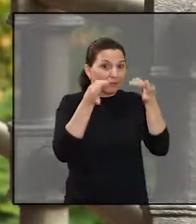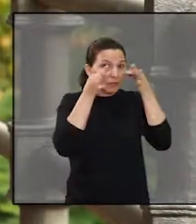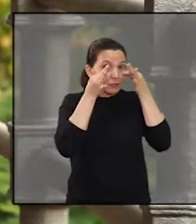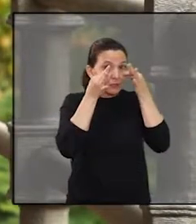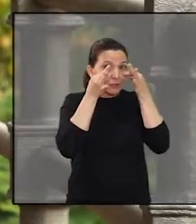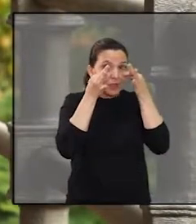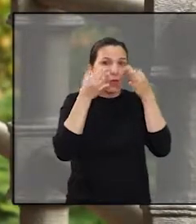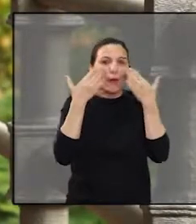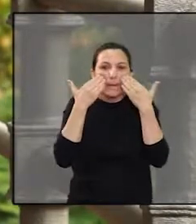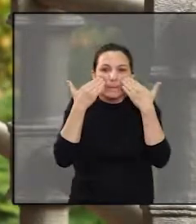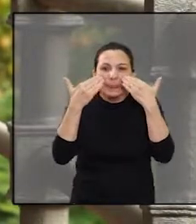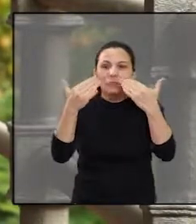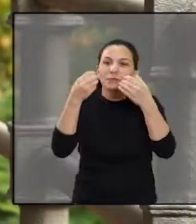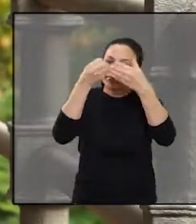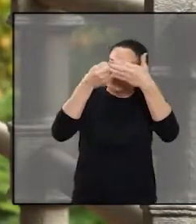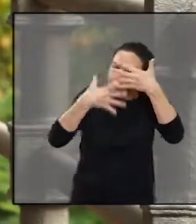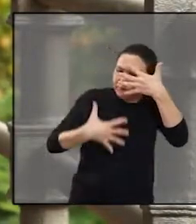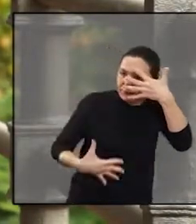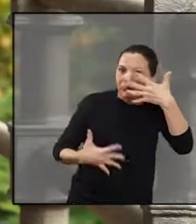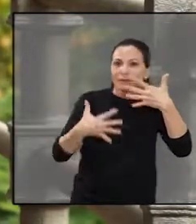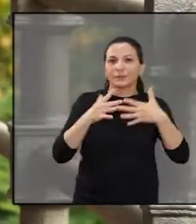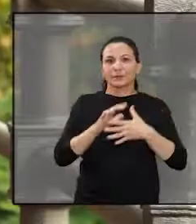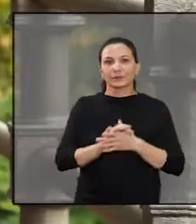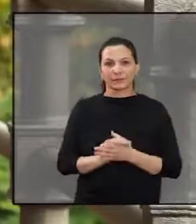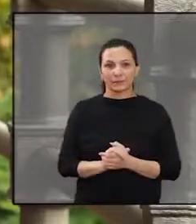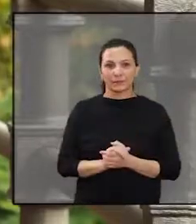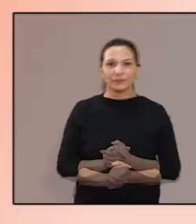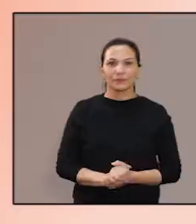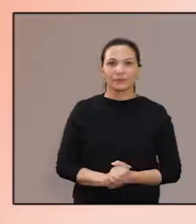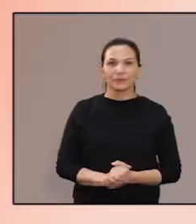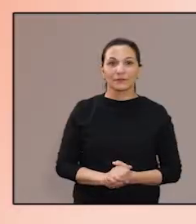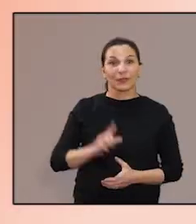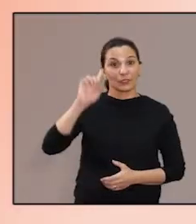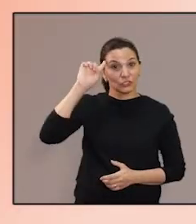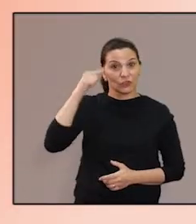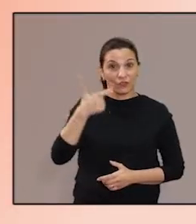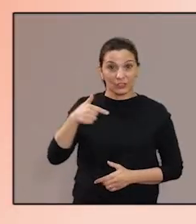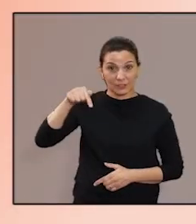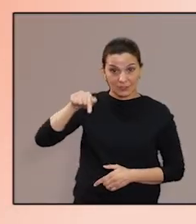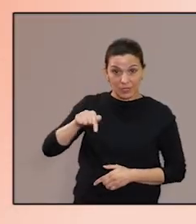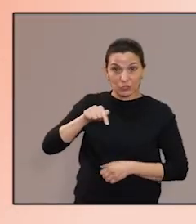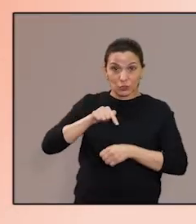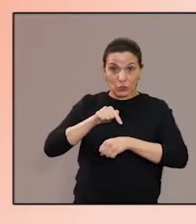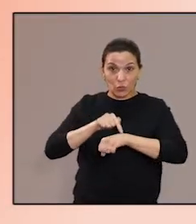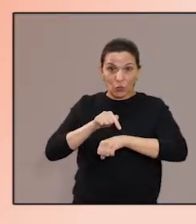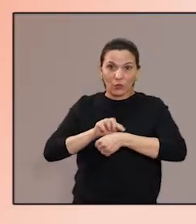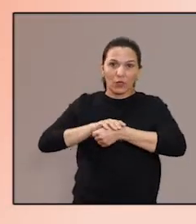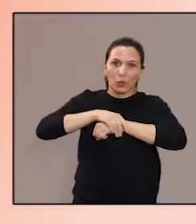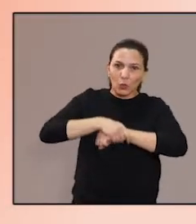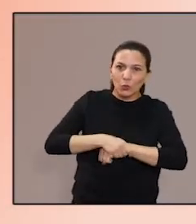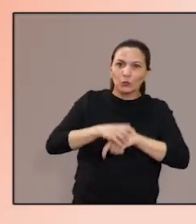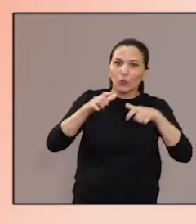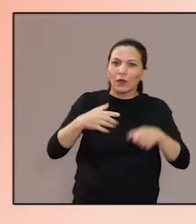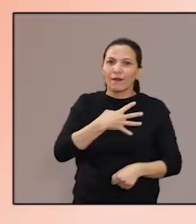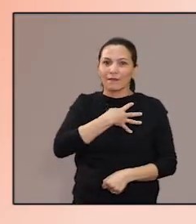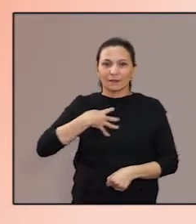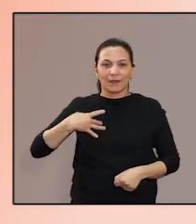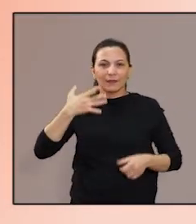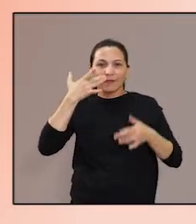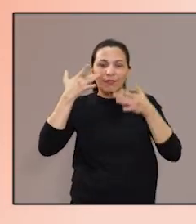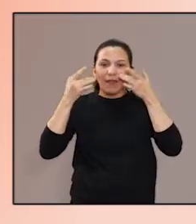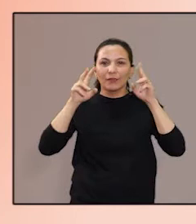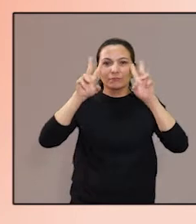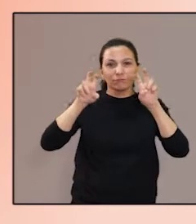mês de outubro. Serão vários espetáculos. Veja só! No dia 27, às 20 horas, o SESI traz a peça